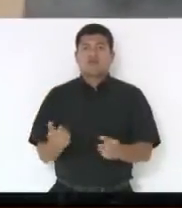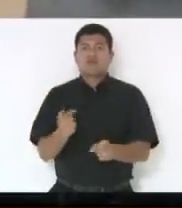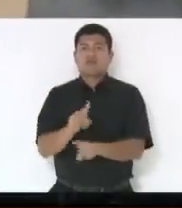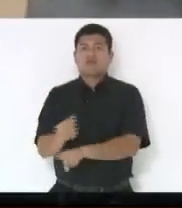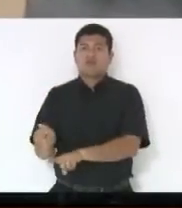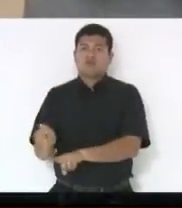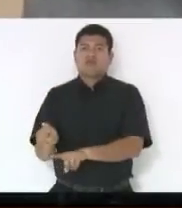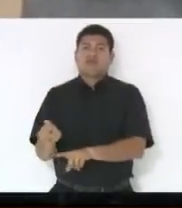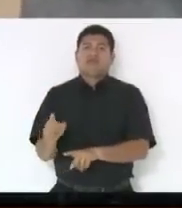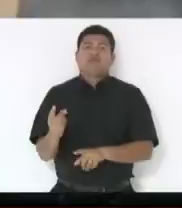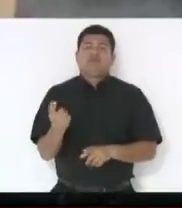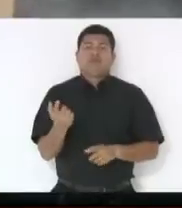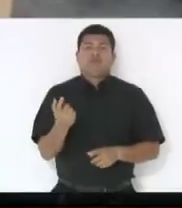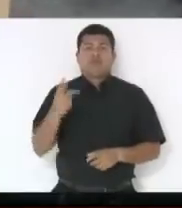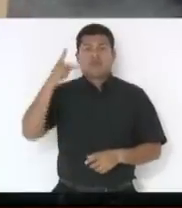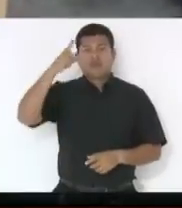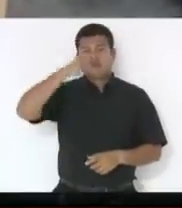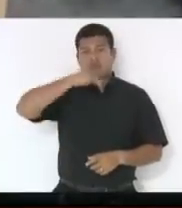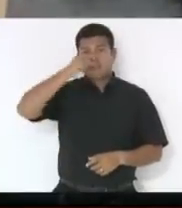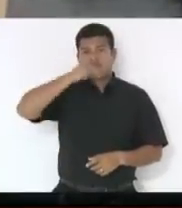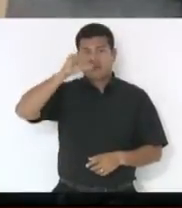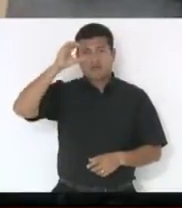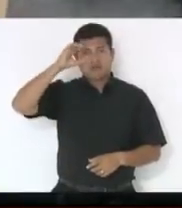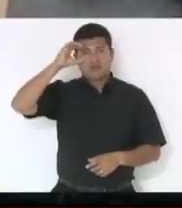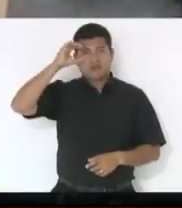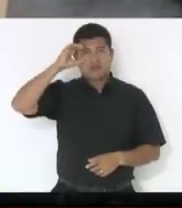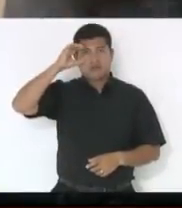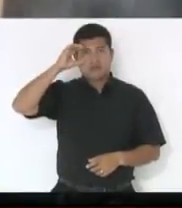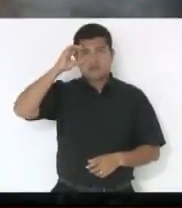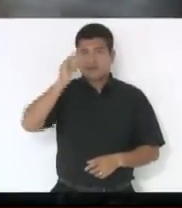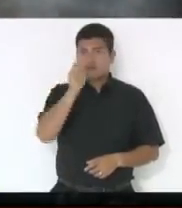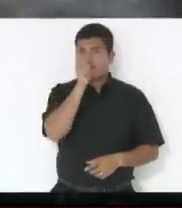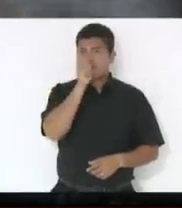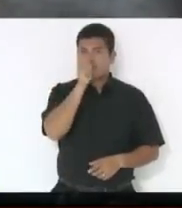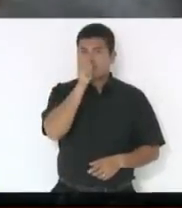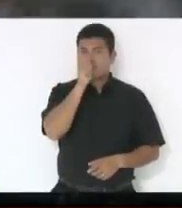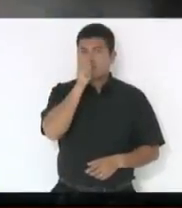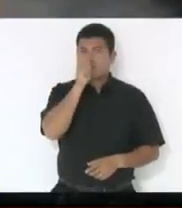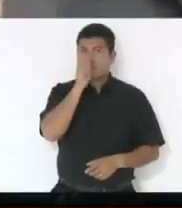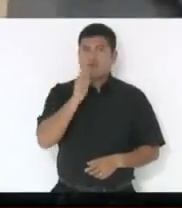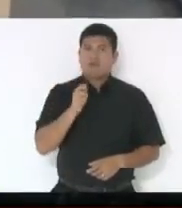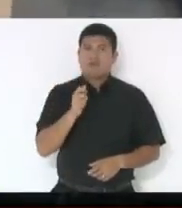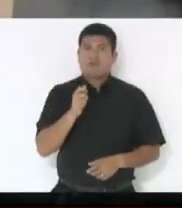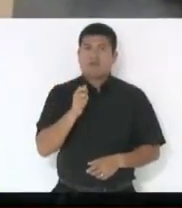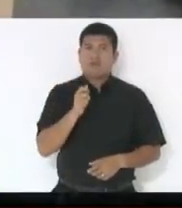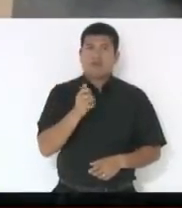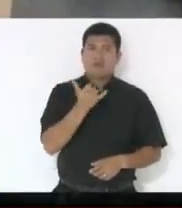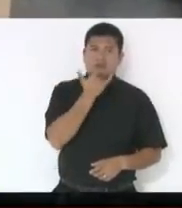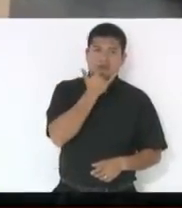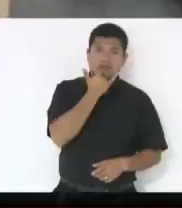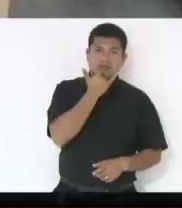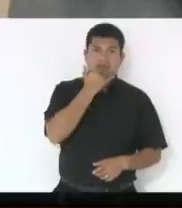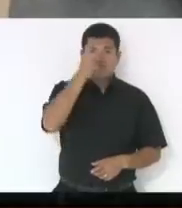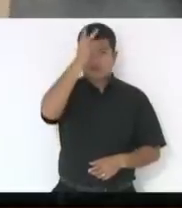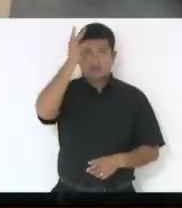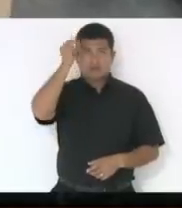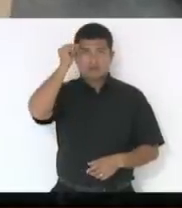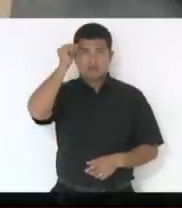Luiz, desculpa, Fernando Coruja e João Almeida, desculpa, Luciano Carminati,